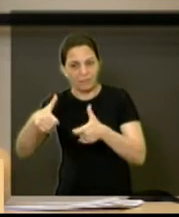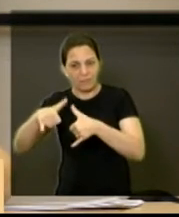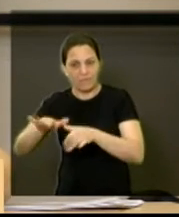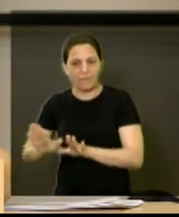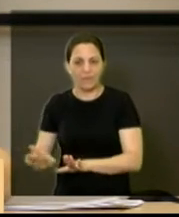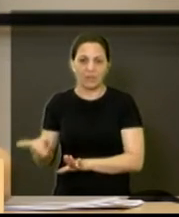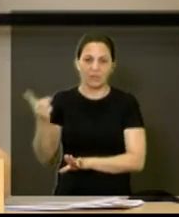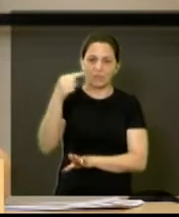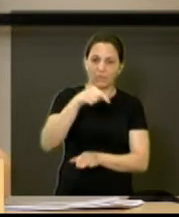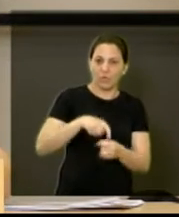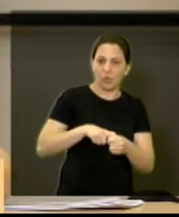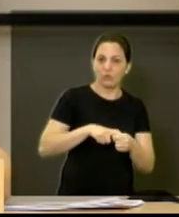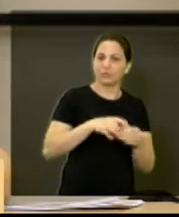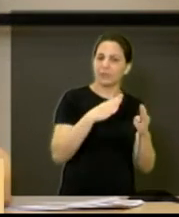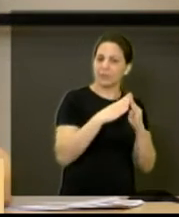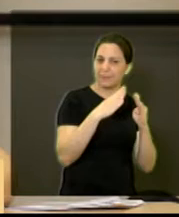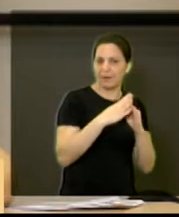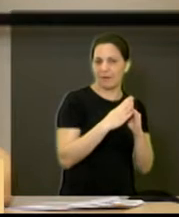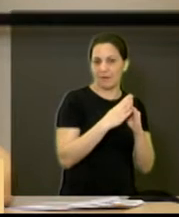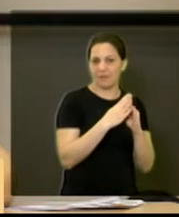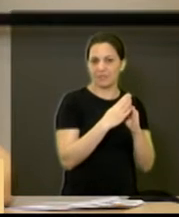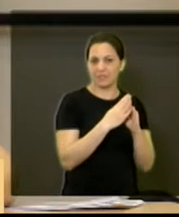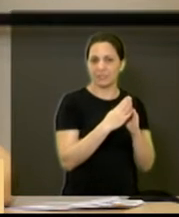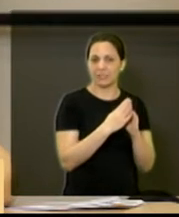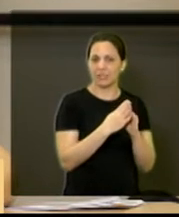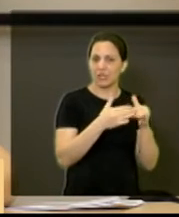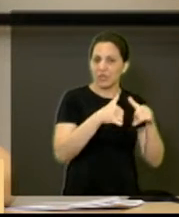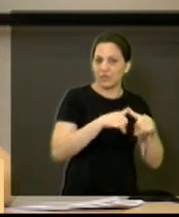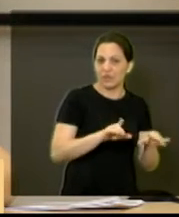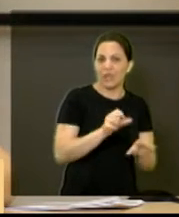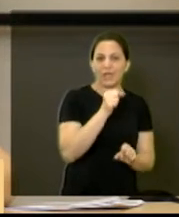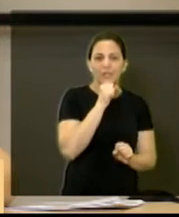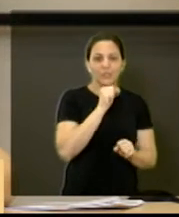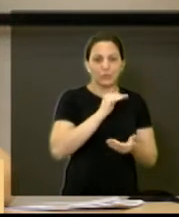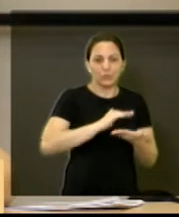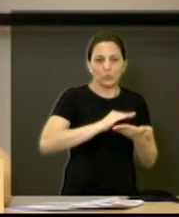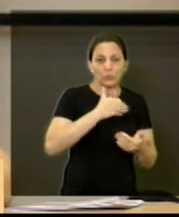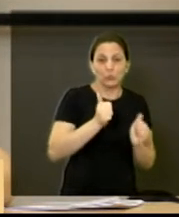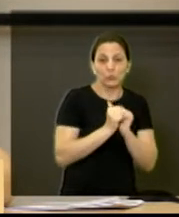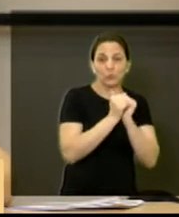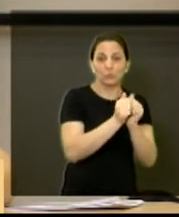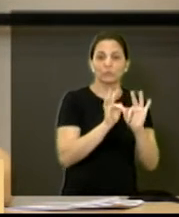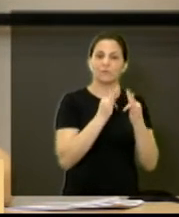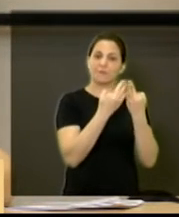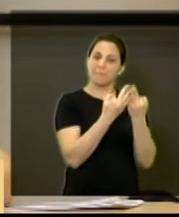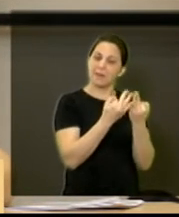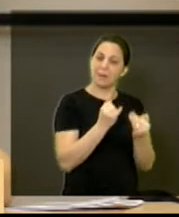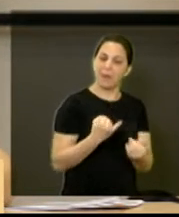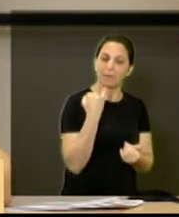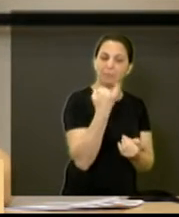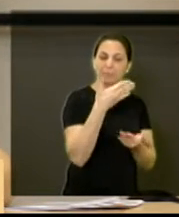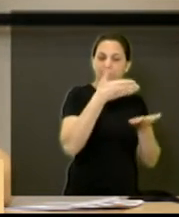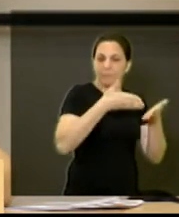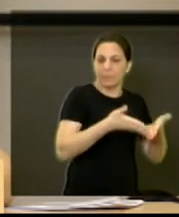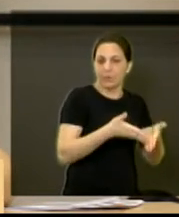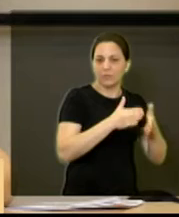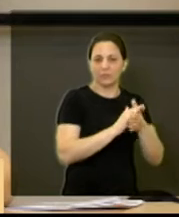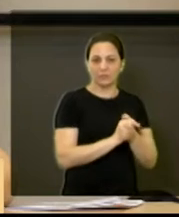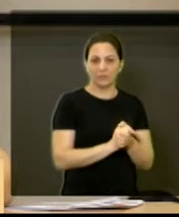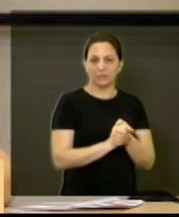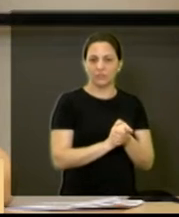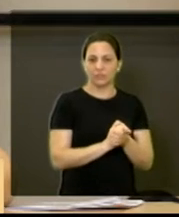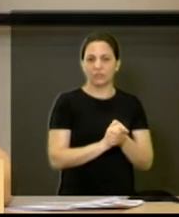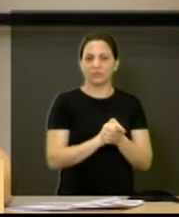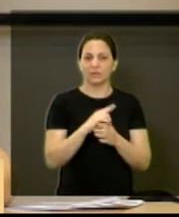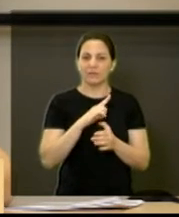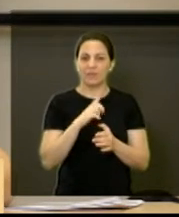muito importante que o idoso permaneça junto aos familiares. E hoje o que nós